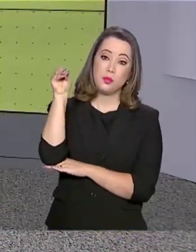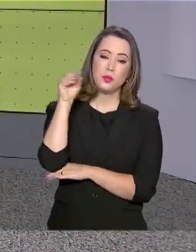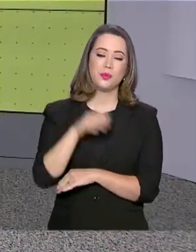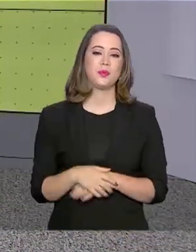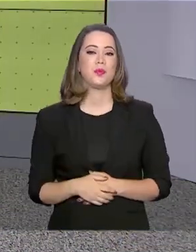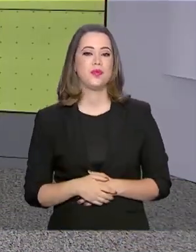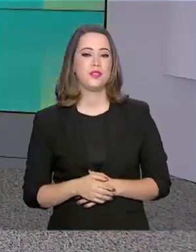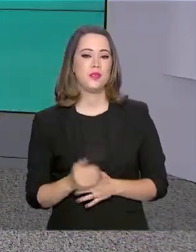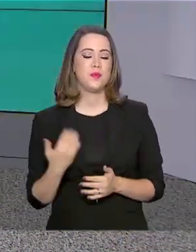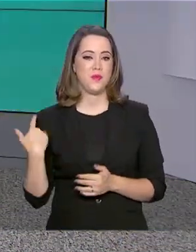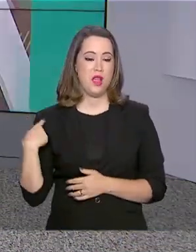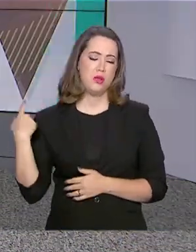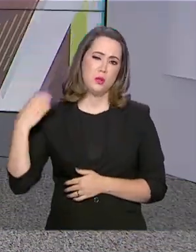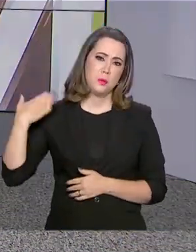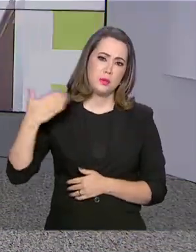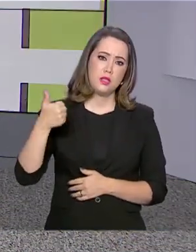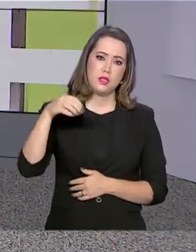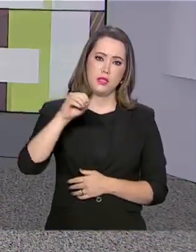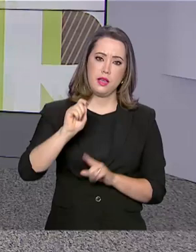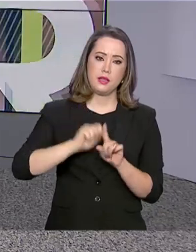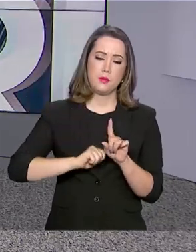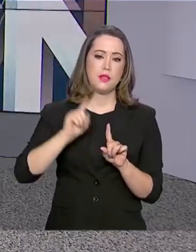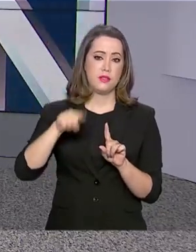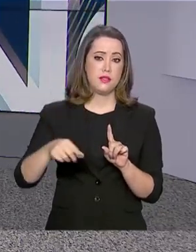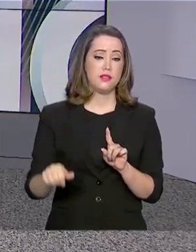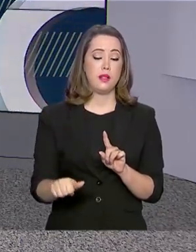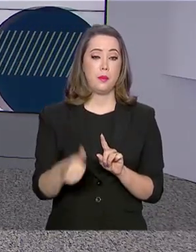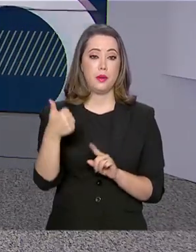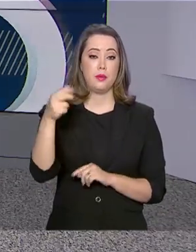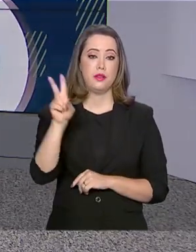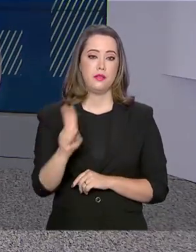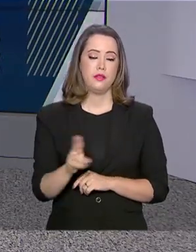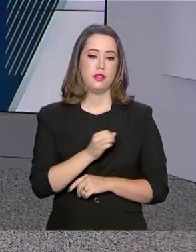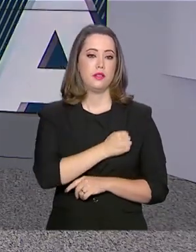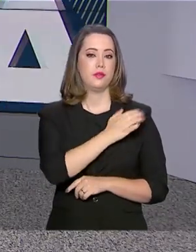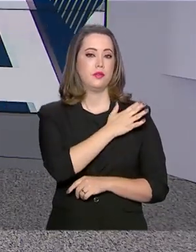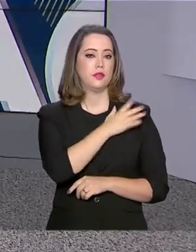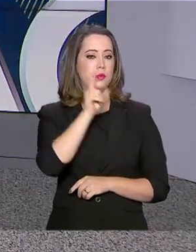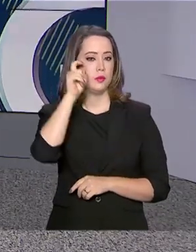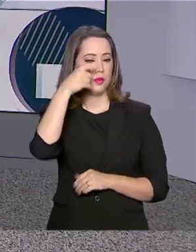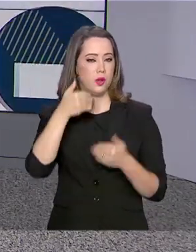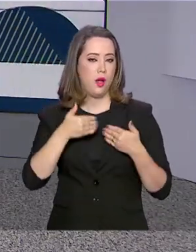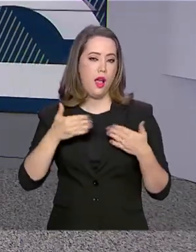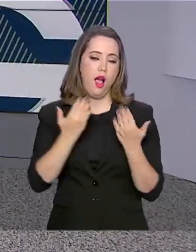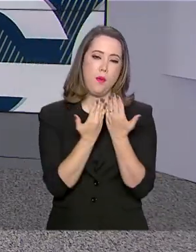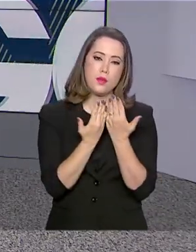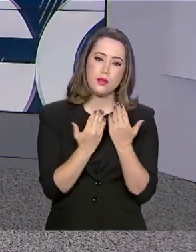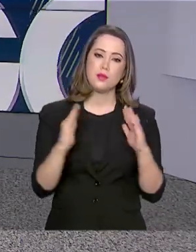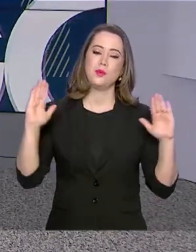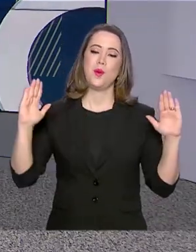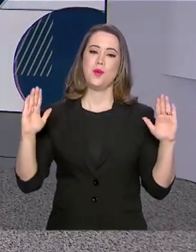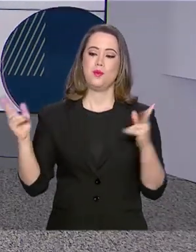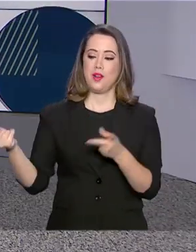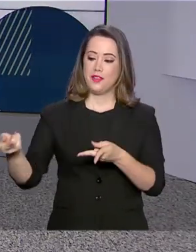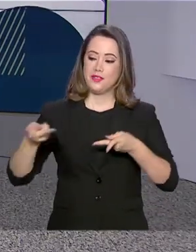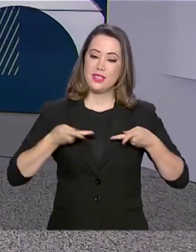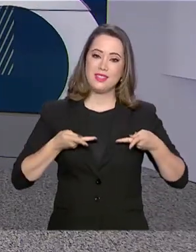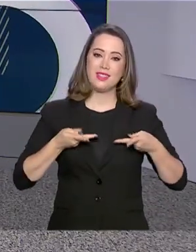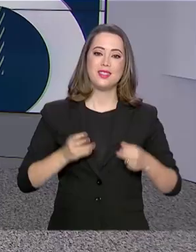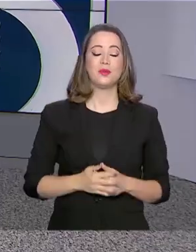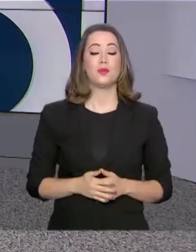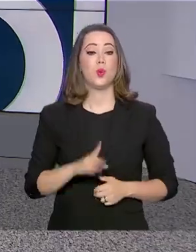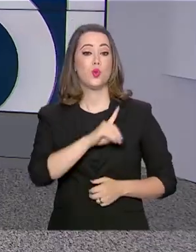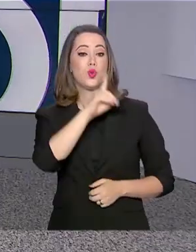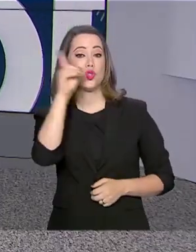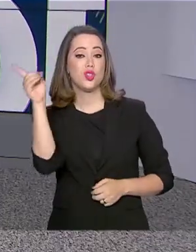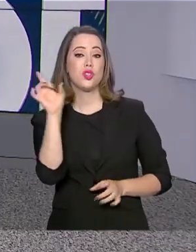Desde que se mudou para lá, há 10 meses, é a primeira vez que o vice-presidente abre as portas do Palácio para visitação pública. A